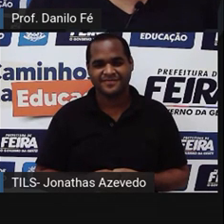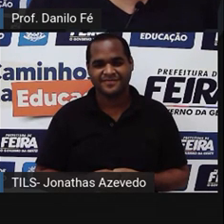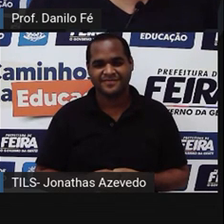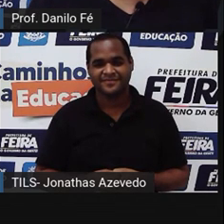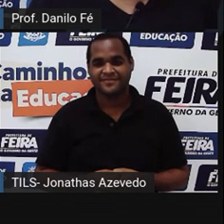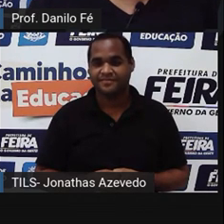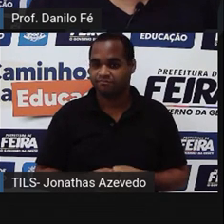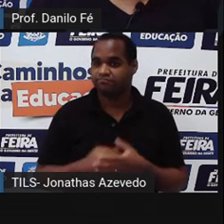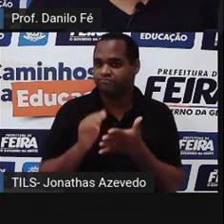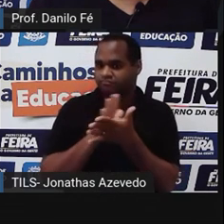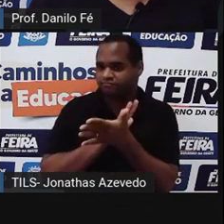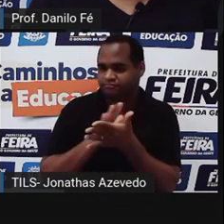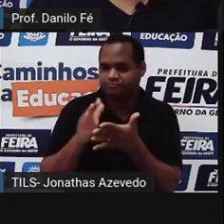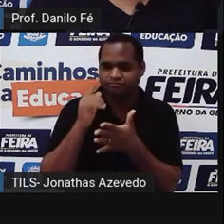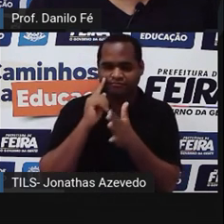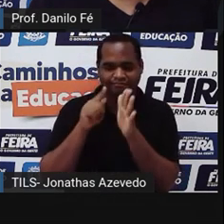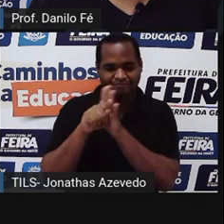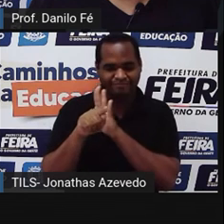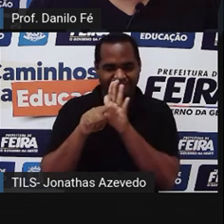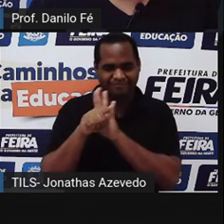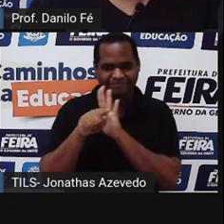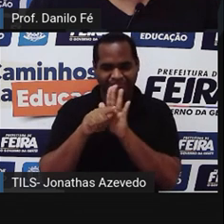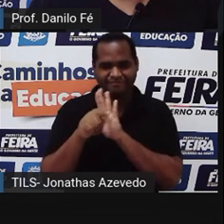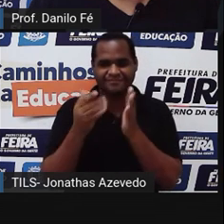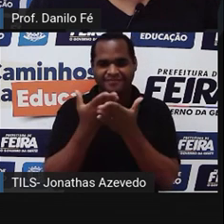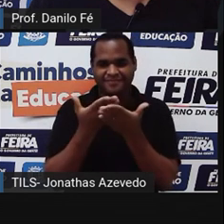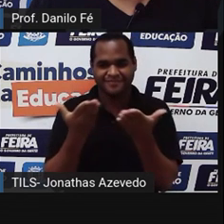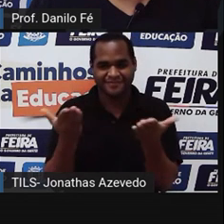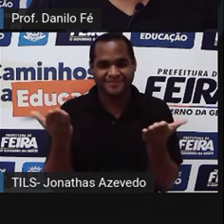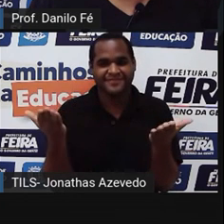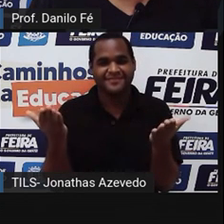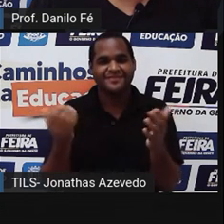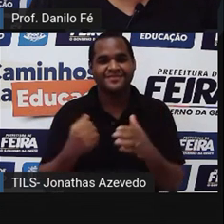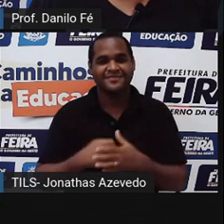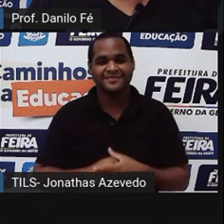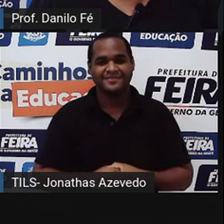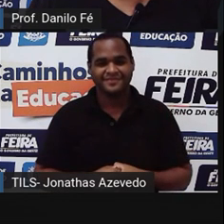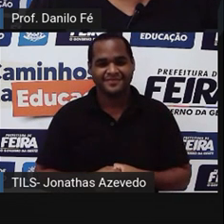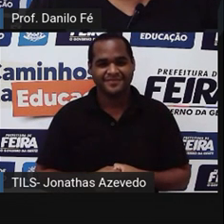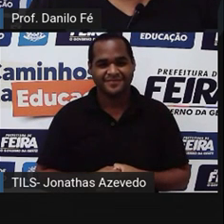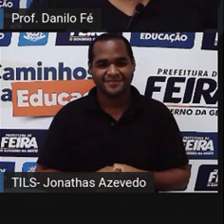Algumas questões que eu preparei para vocês. Opa!